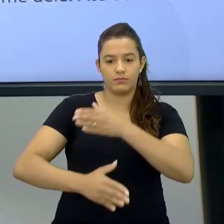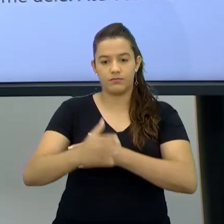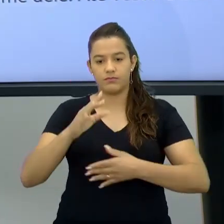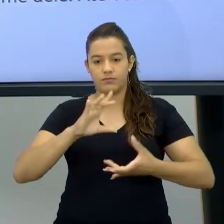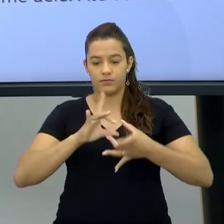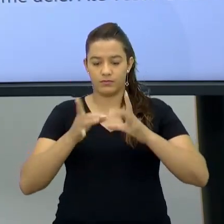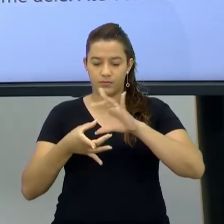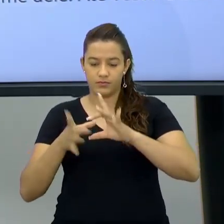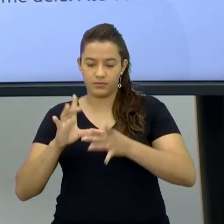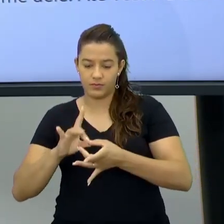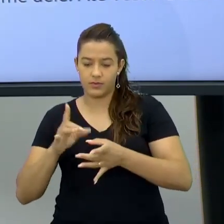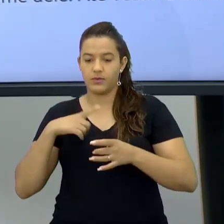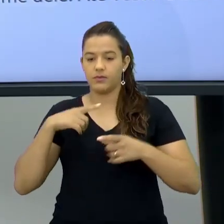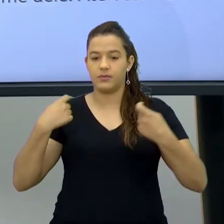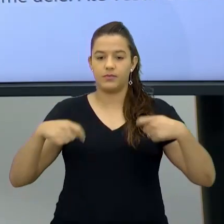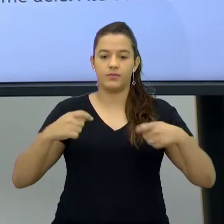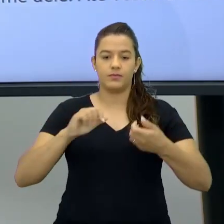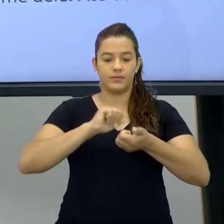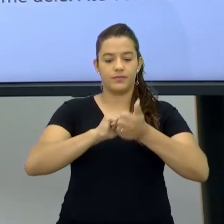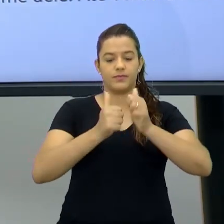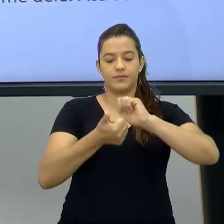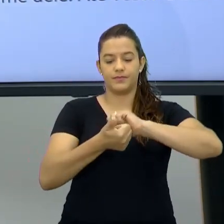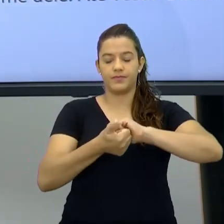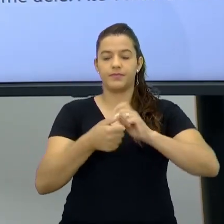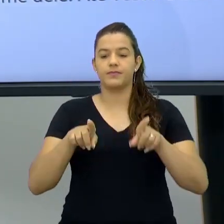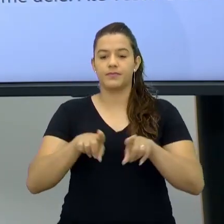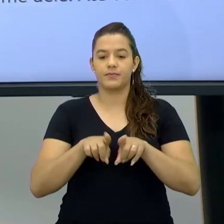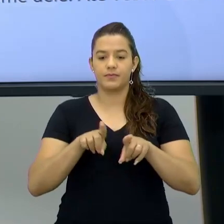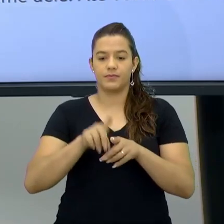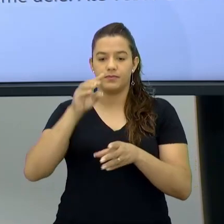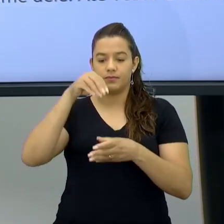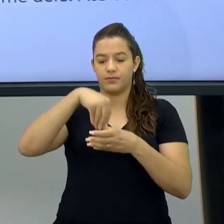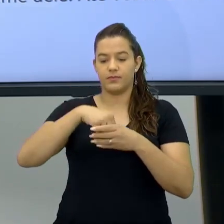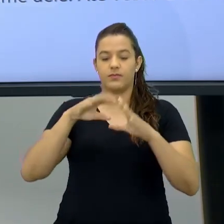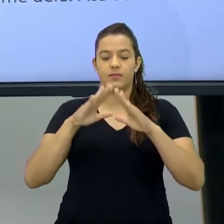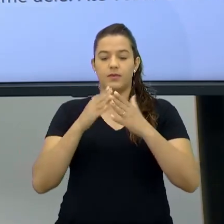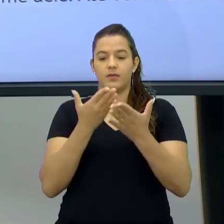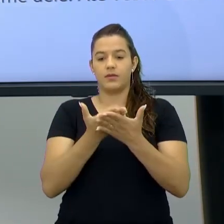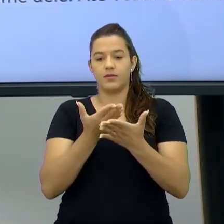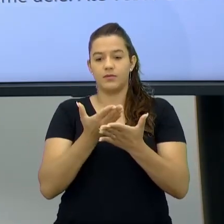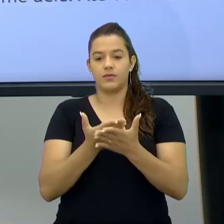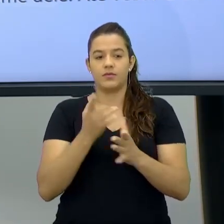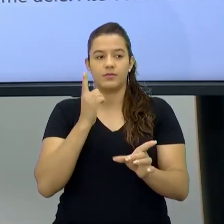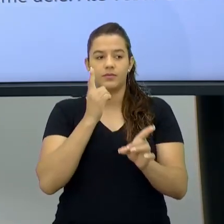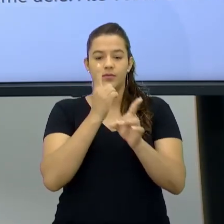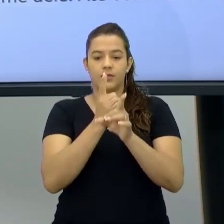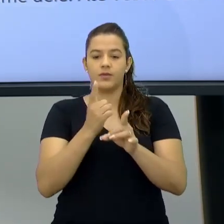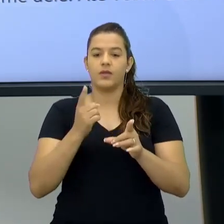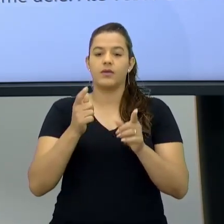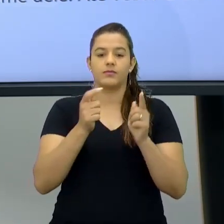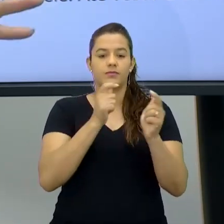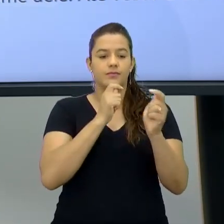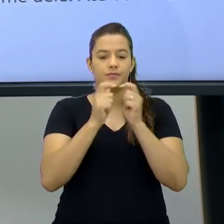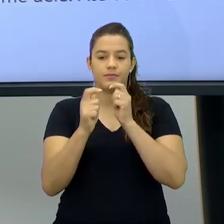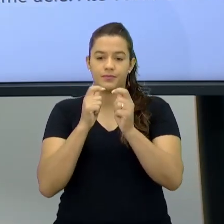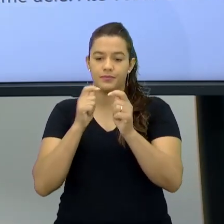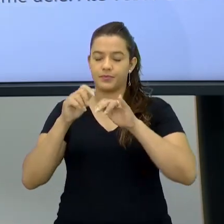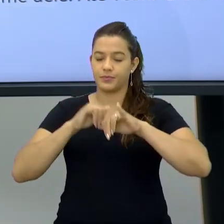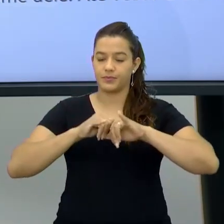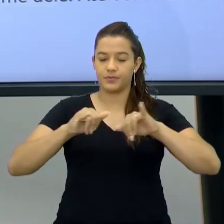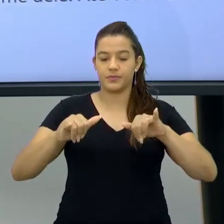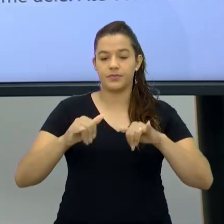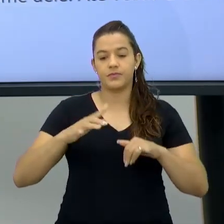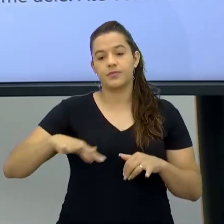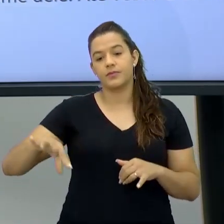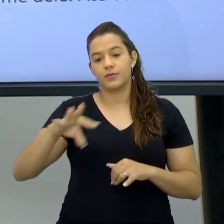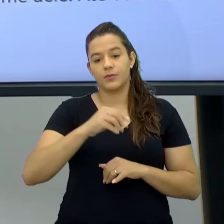modalidades adaptadas Na escola E assim Achar reportagens Para trazer aos estudantes A gente tem essa